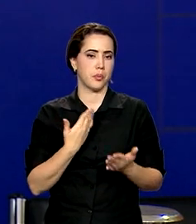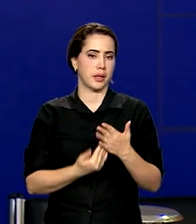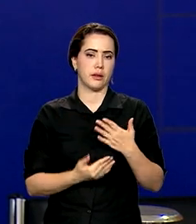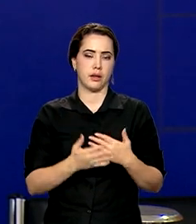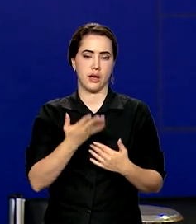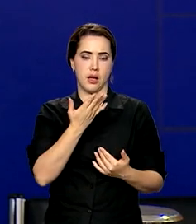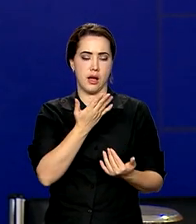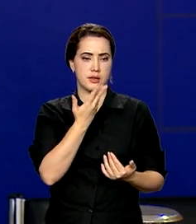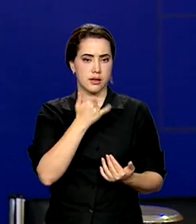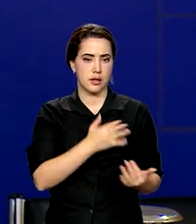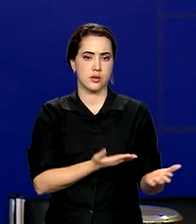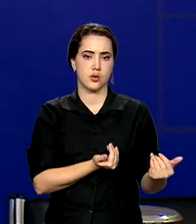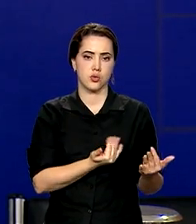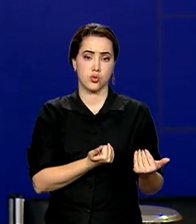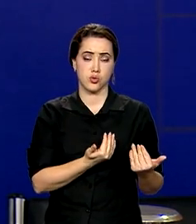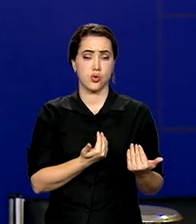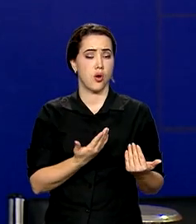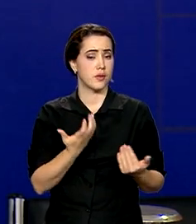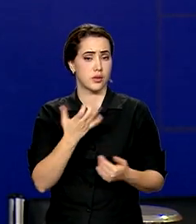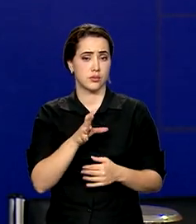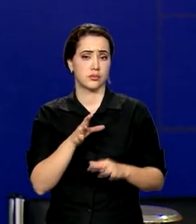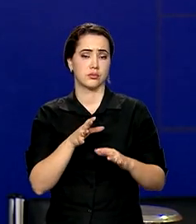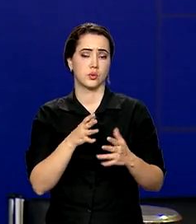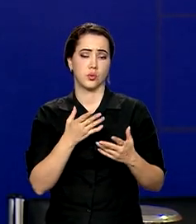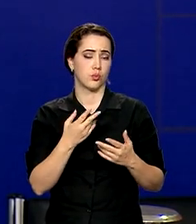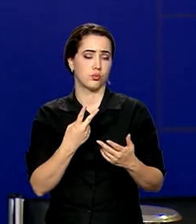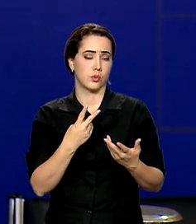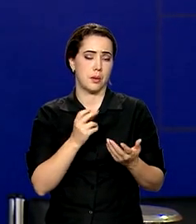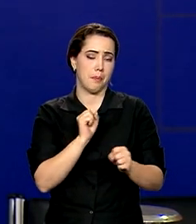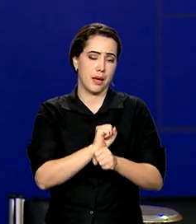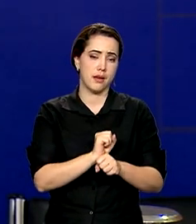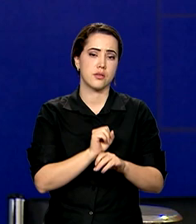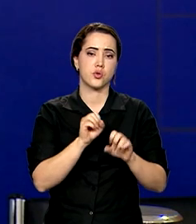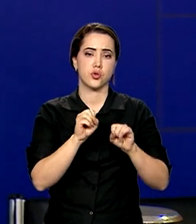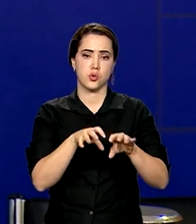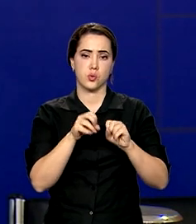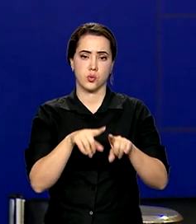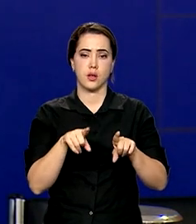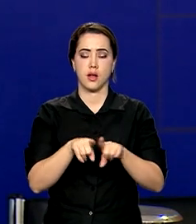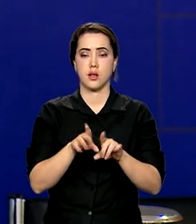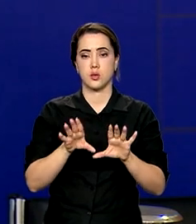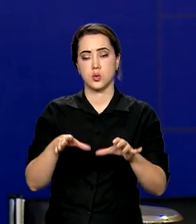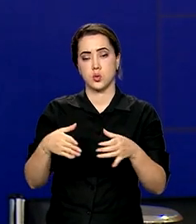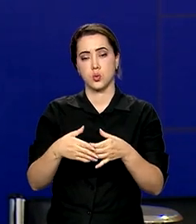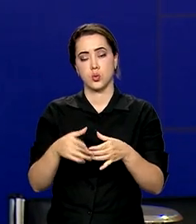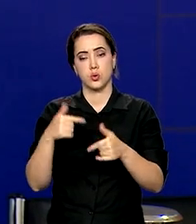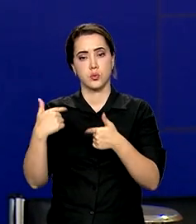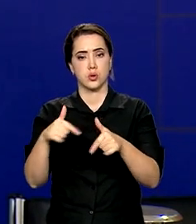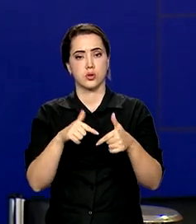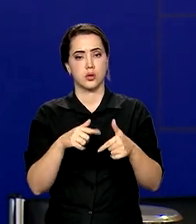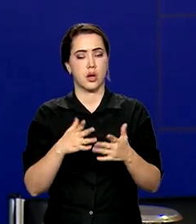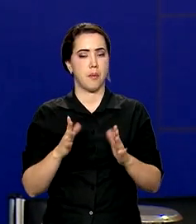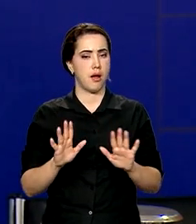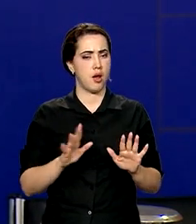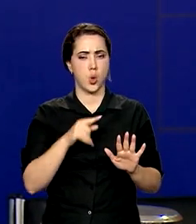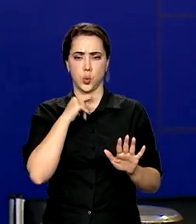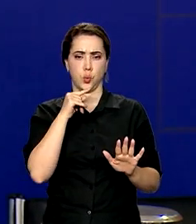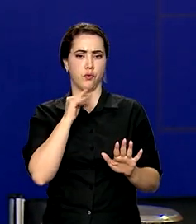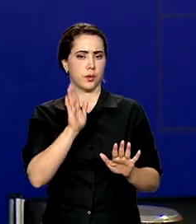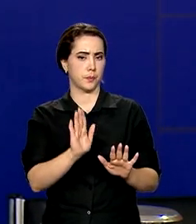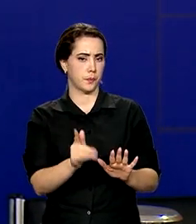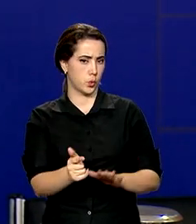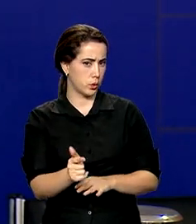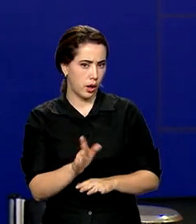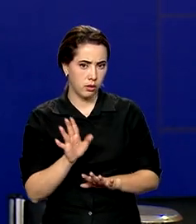educação desse país. Portanto, esse início desse grupo de trabalho, esse grupo de trabalho, não tenho dúvida que vai